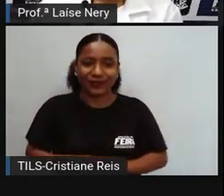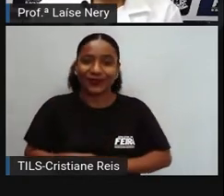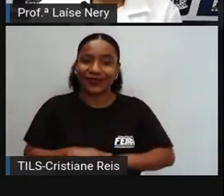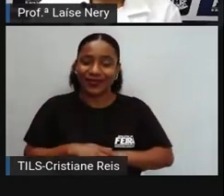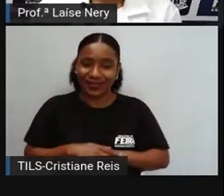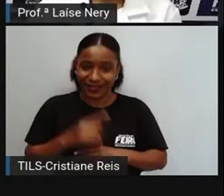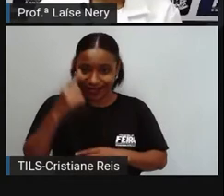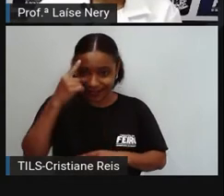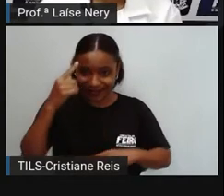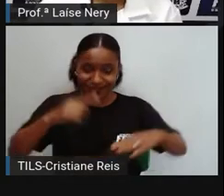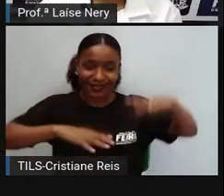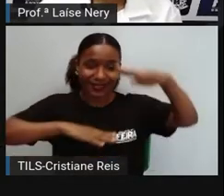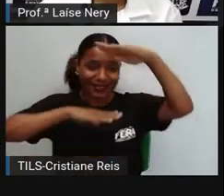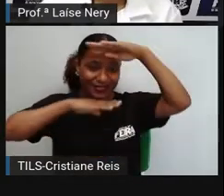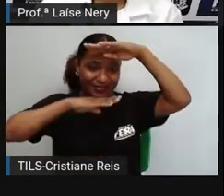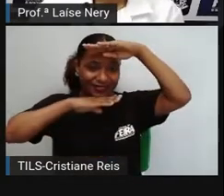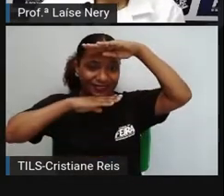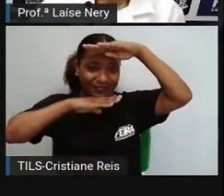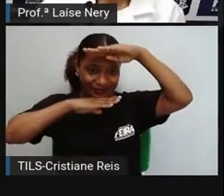cabeça,